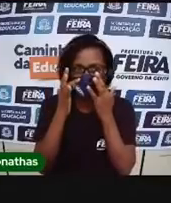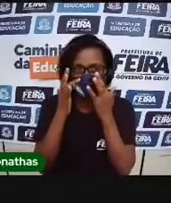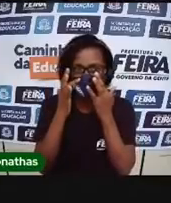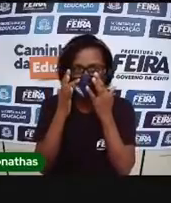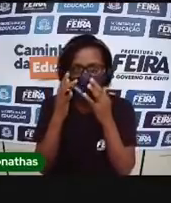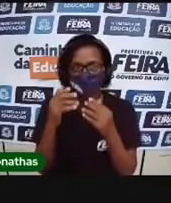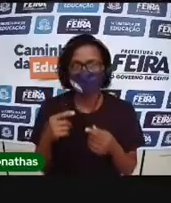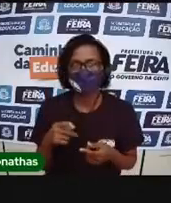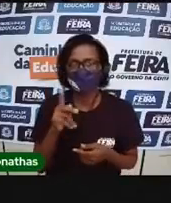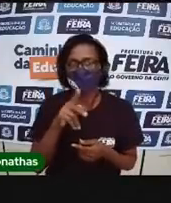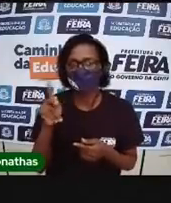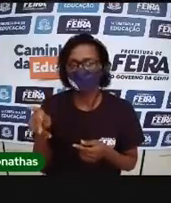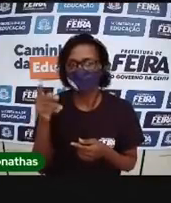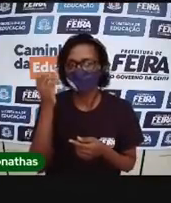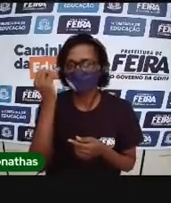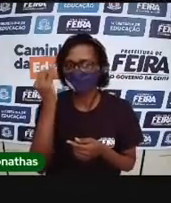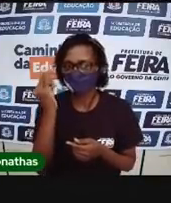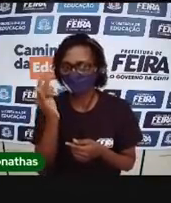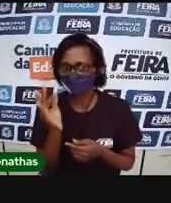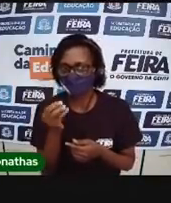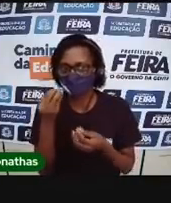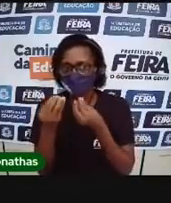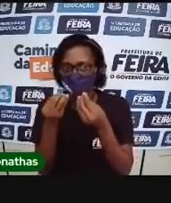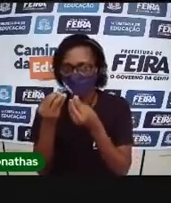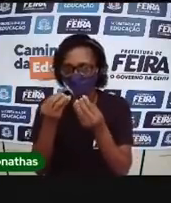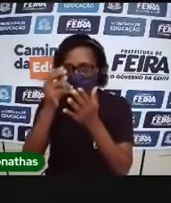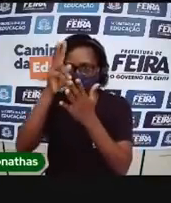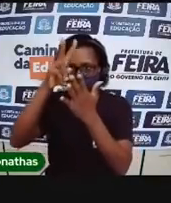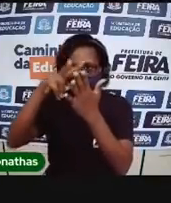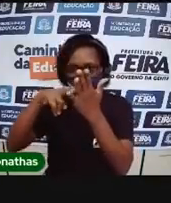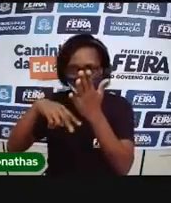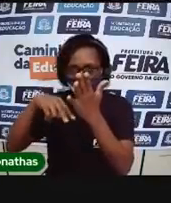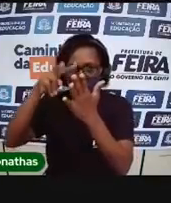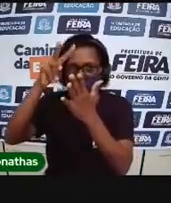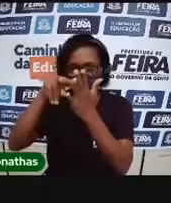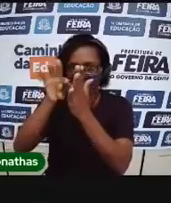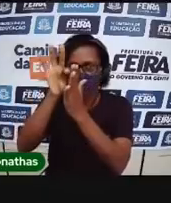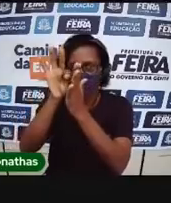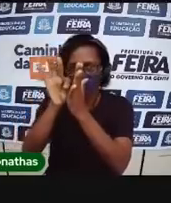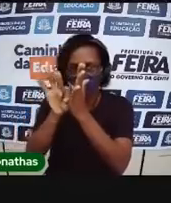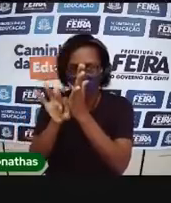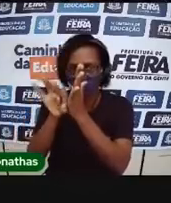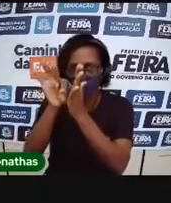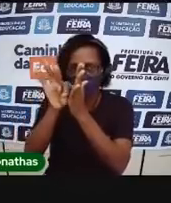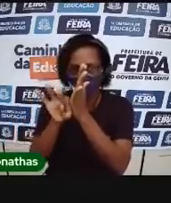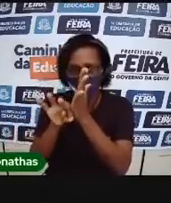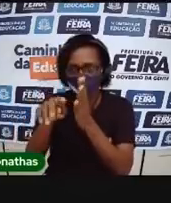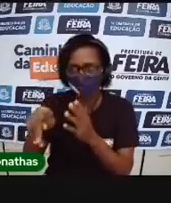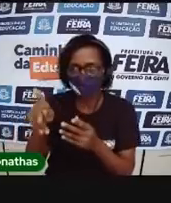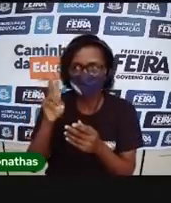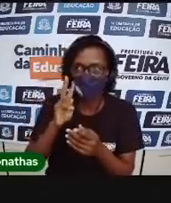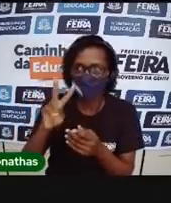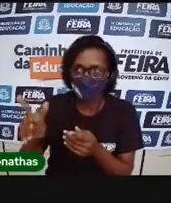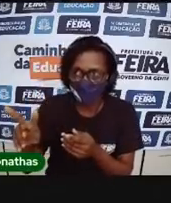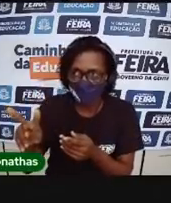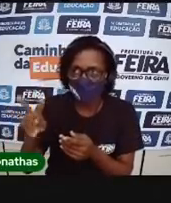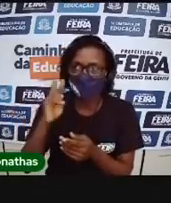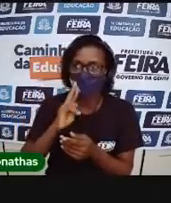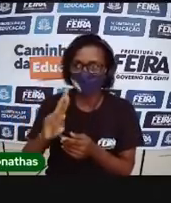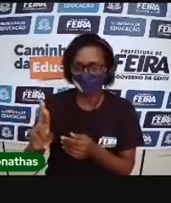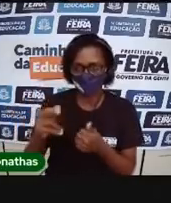porque a pró agora vai fazer a leitura do texto que você vai usar pra responder as atividades, certo?